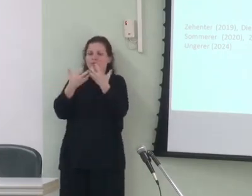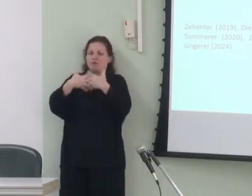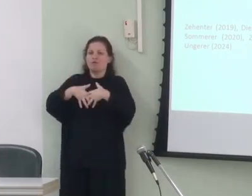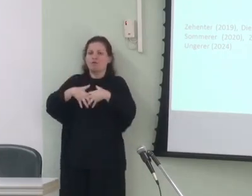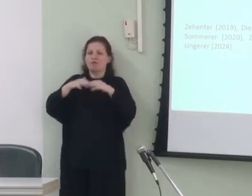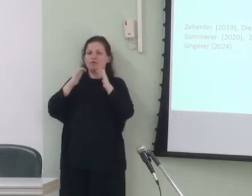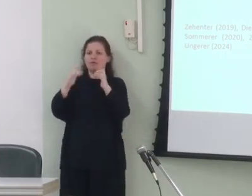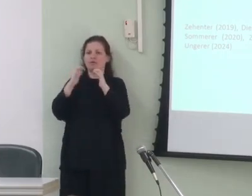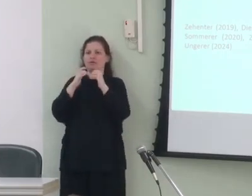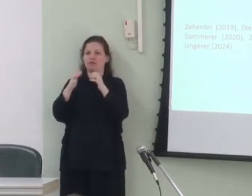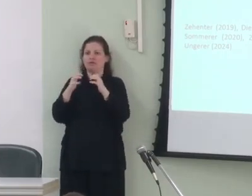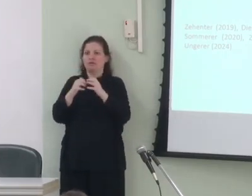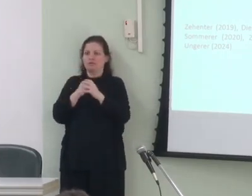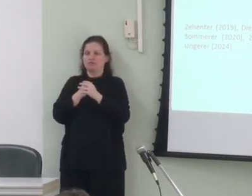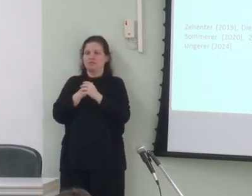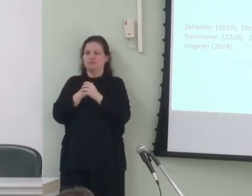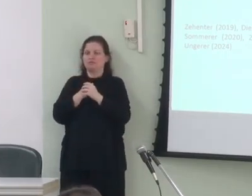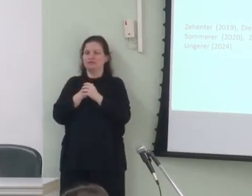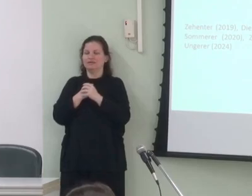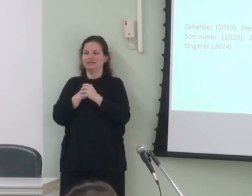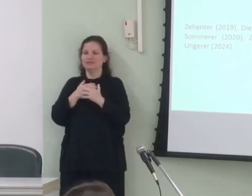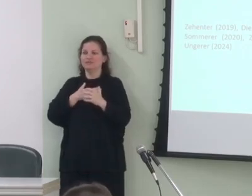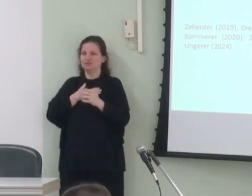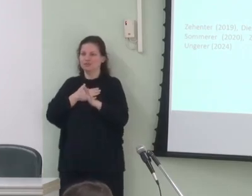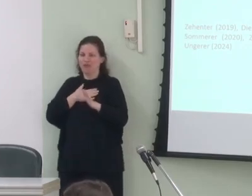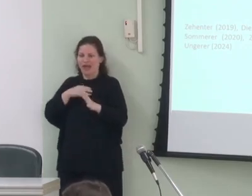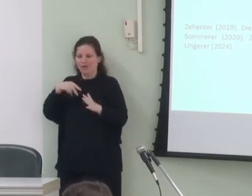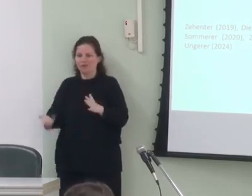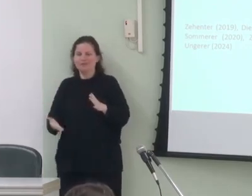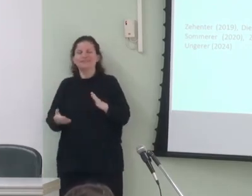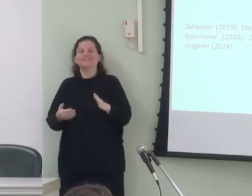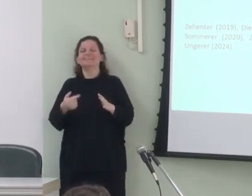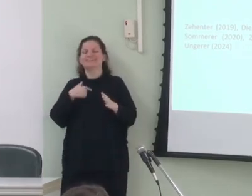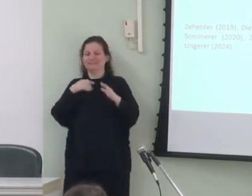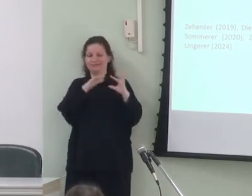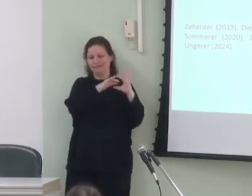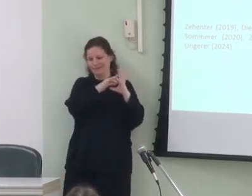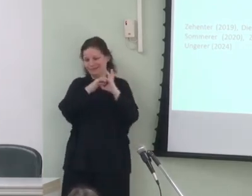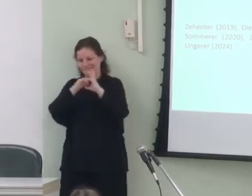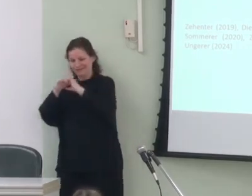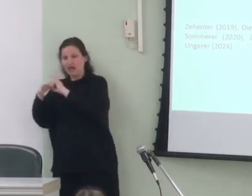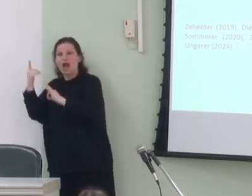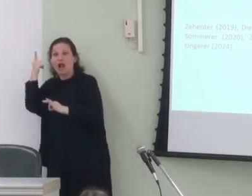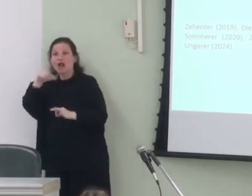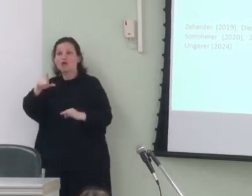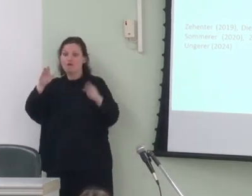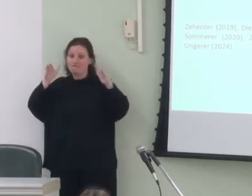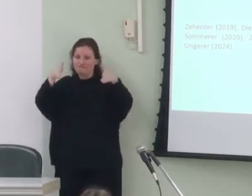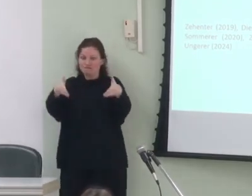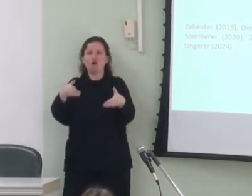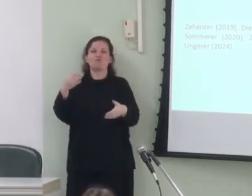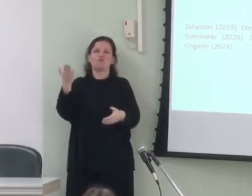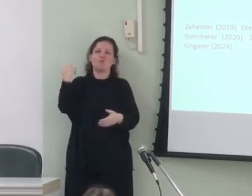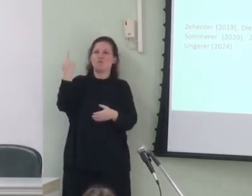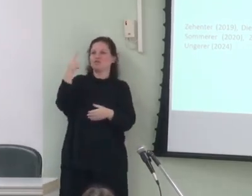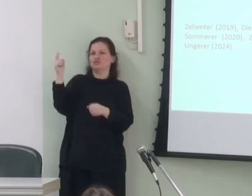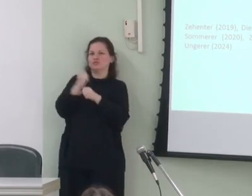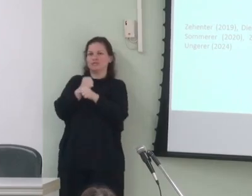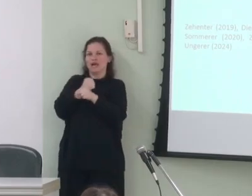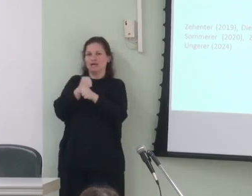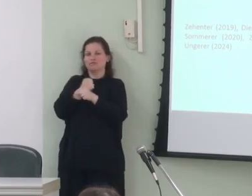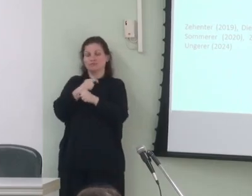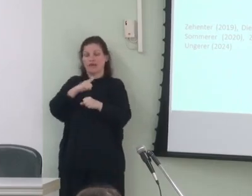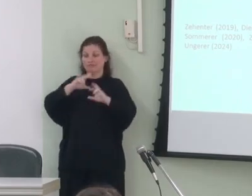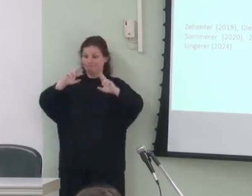cognitivos que a modelam embora a natureza dos elos horizontais tenha ganhado grande foco nos últimos anos como se vê em